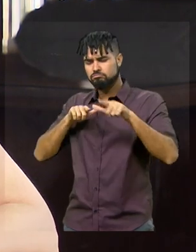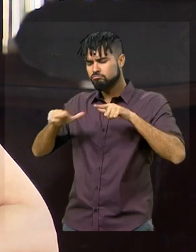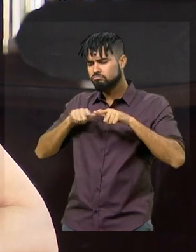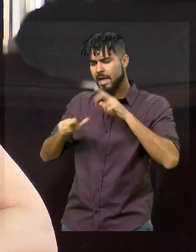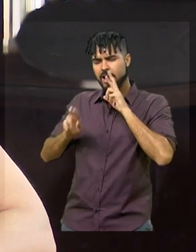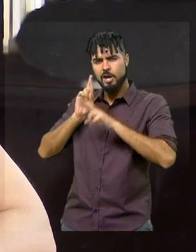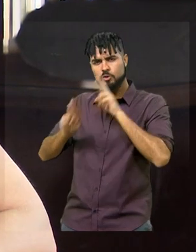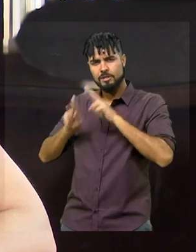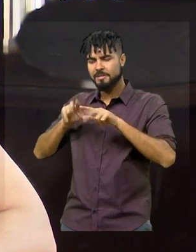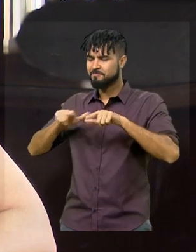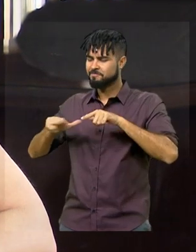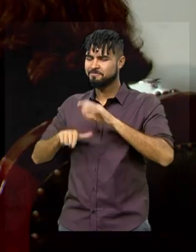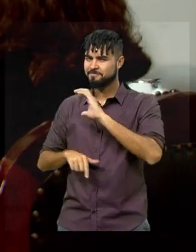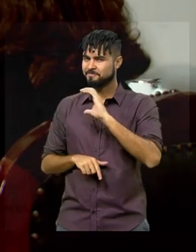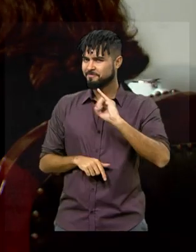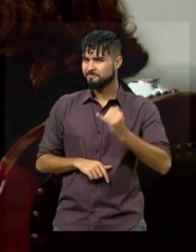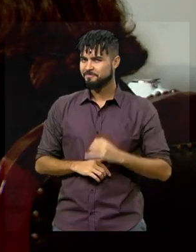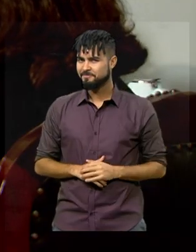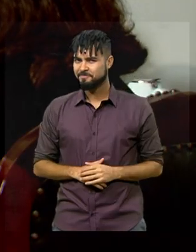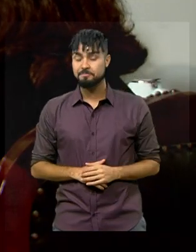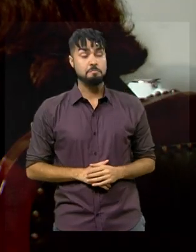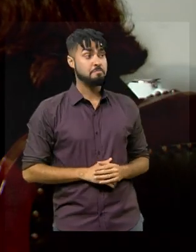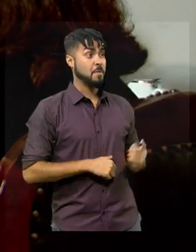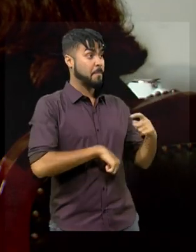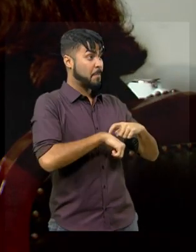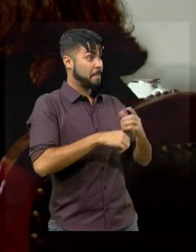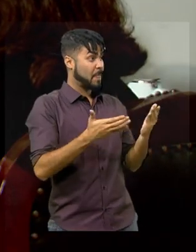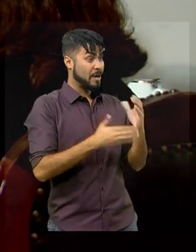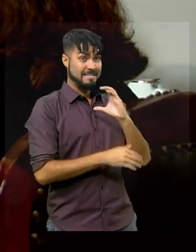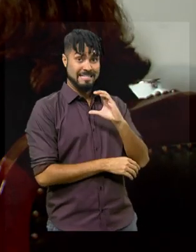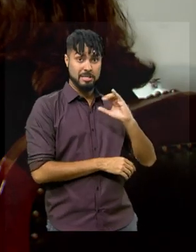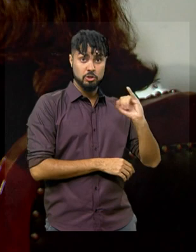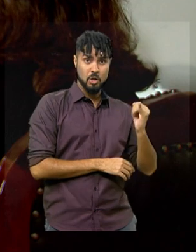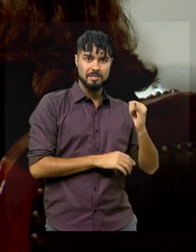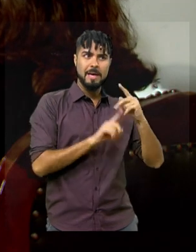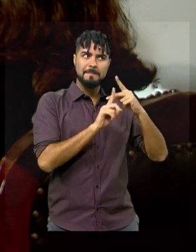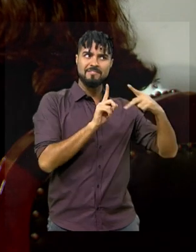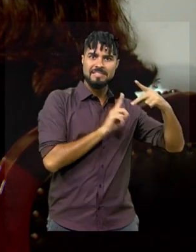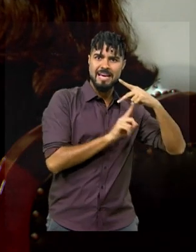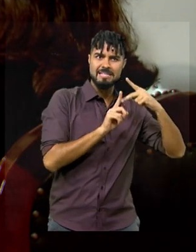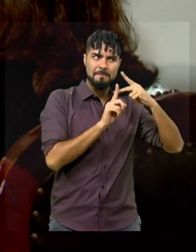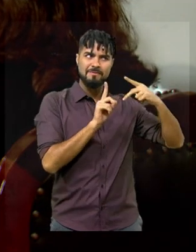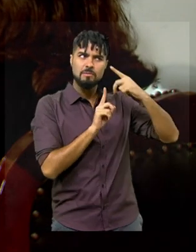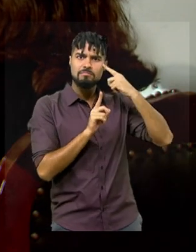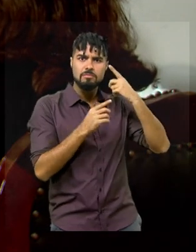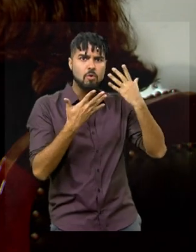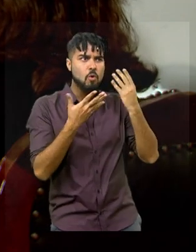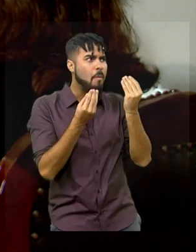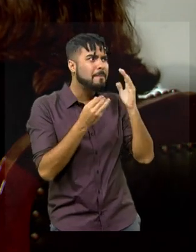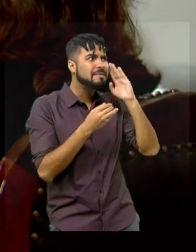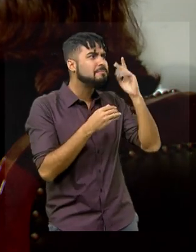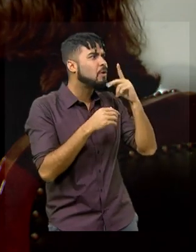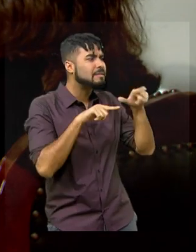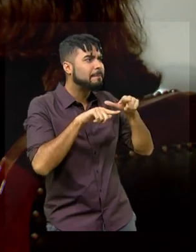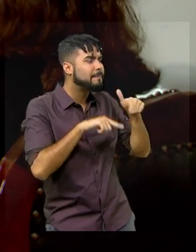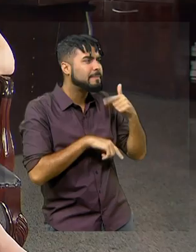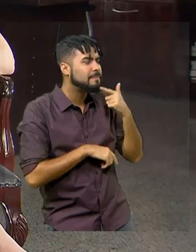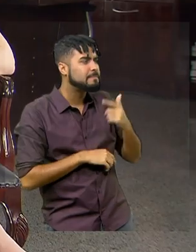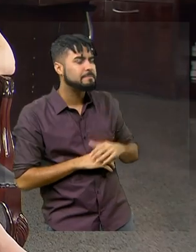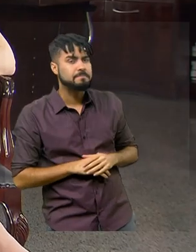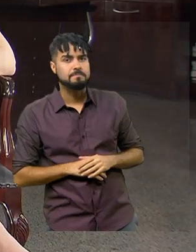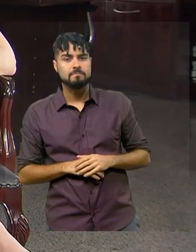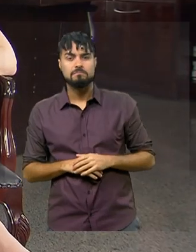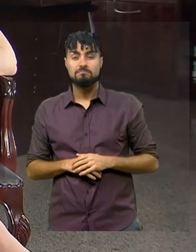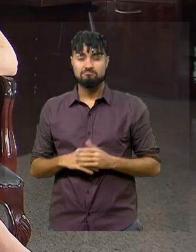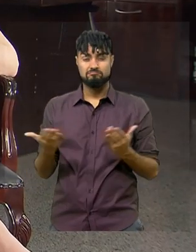resultado dos trabalhos da comissão. Agora, neste momento, a CCJ é previdência, previdência, previdência. Qual o calendário que a senhora está trabalhando? Eu diria que